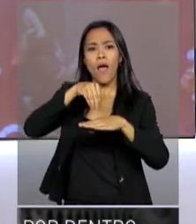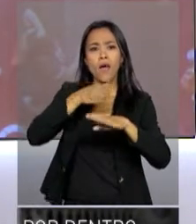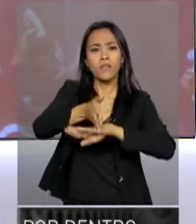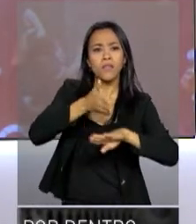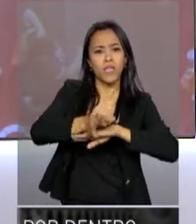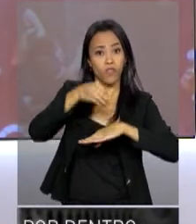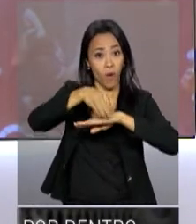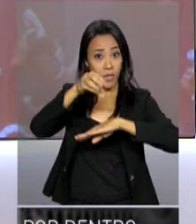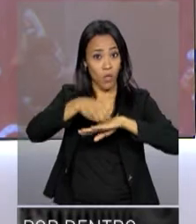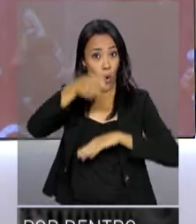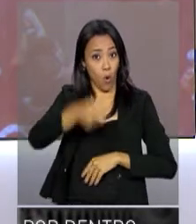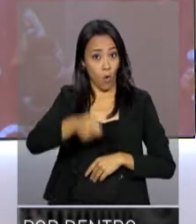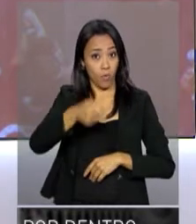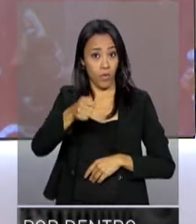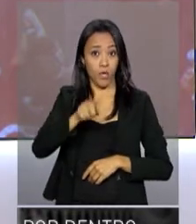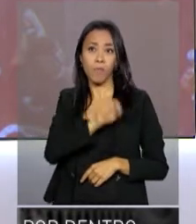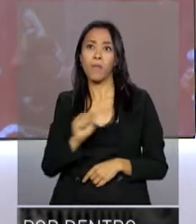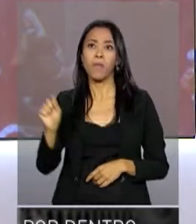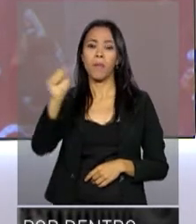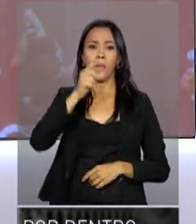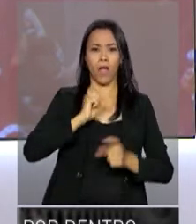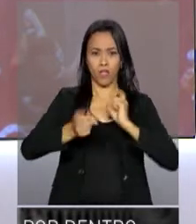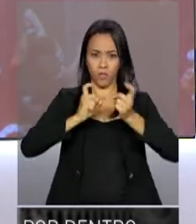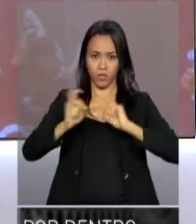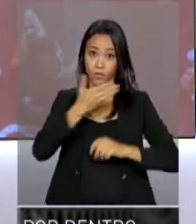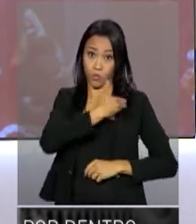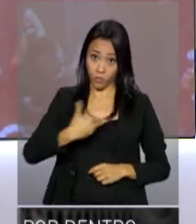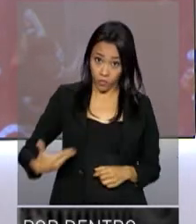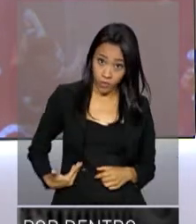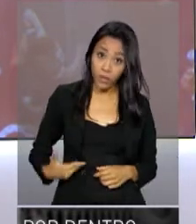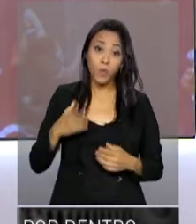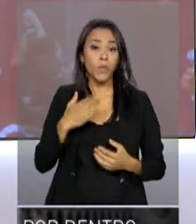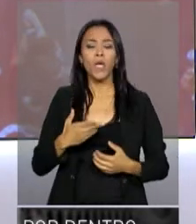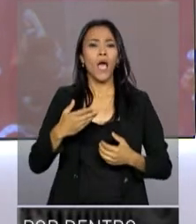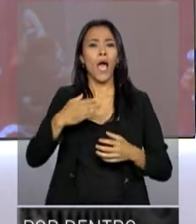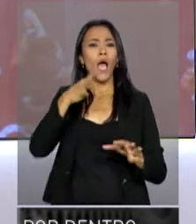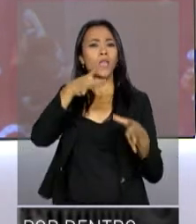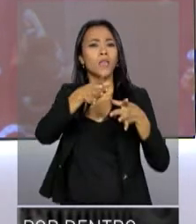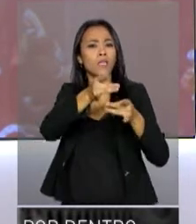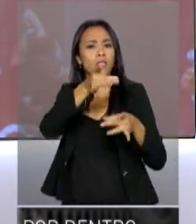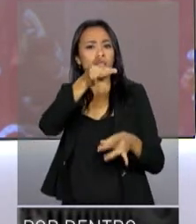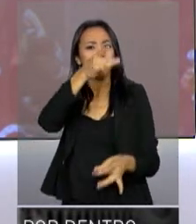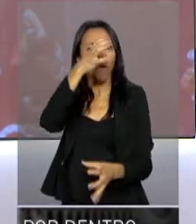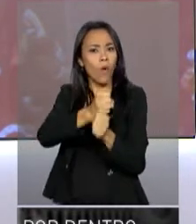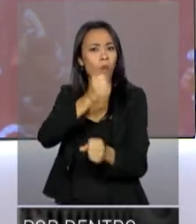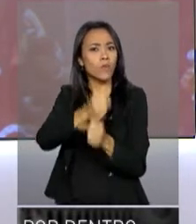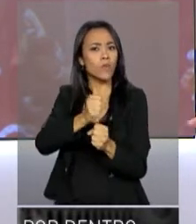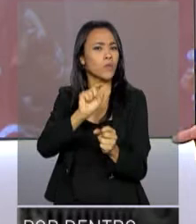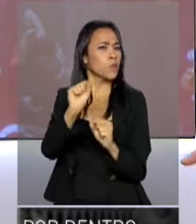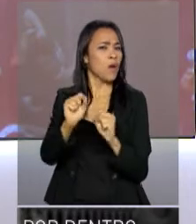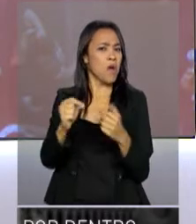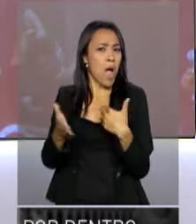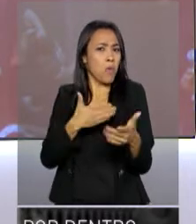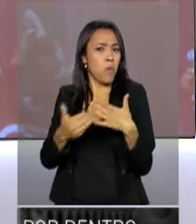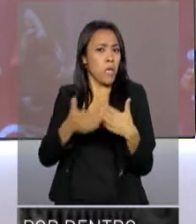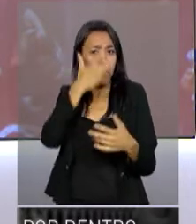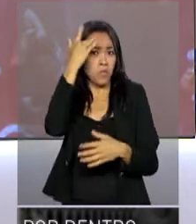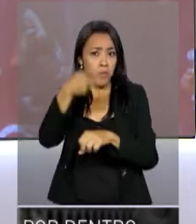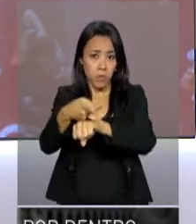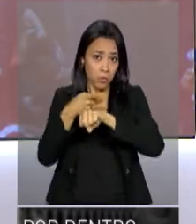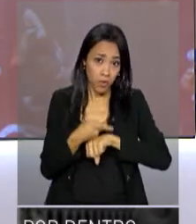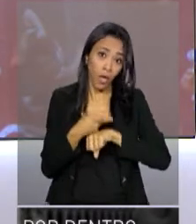obriga órgãos da administração direta e indireta a prestar contas sobre suas atividades a qualquer cidadão